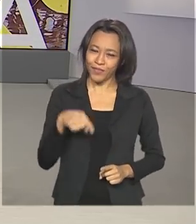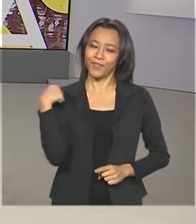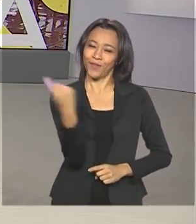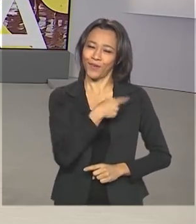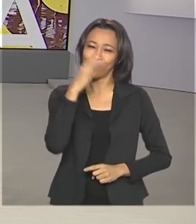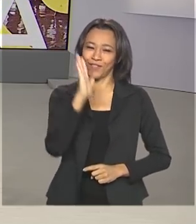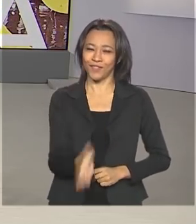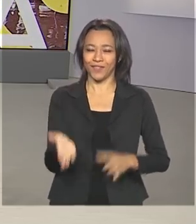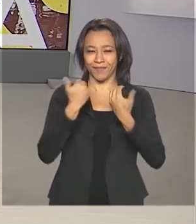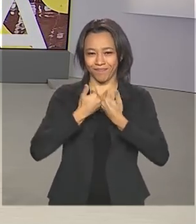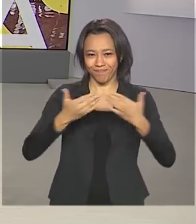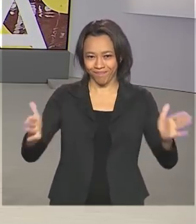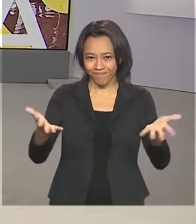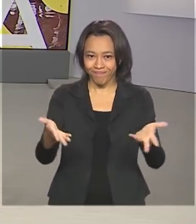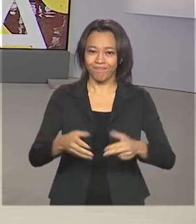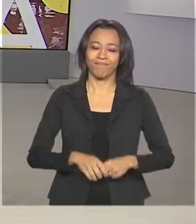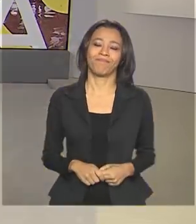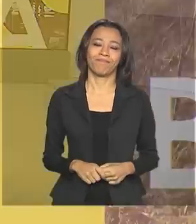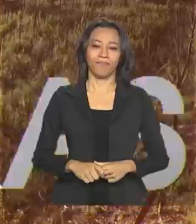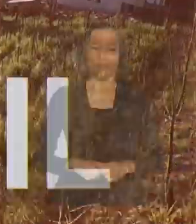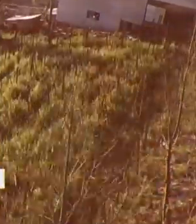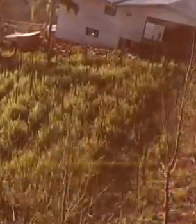O Brasil em Dia começa agora.